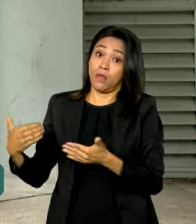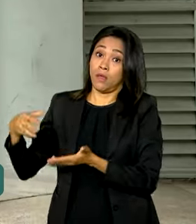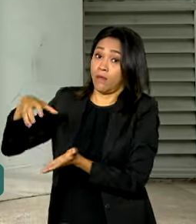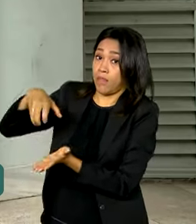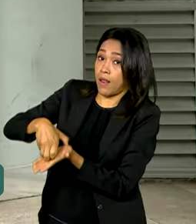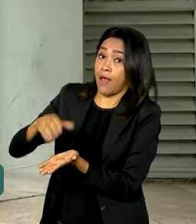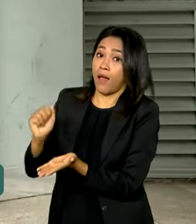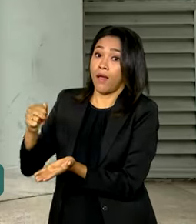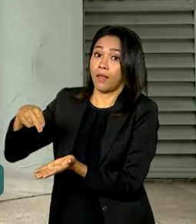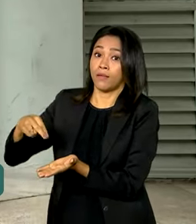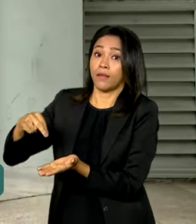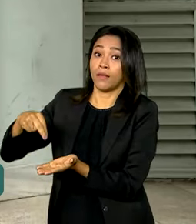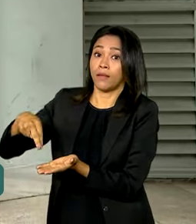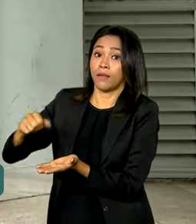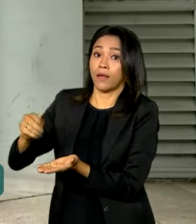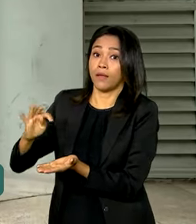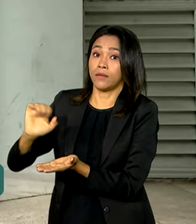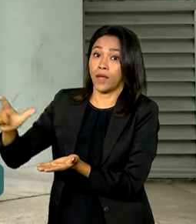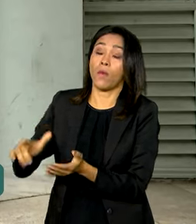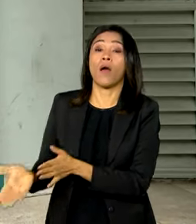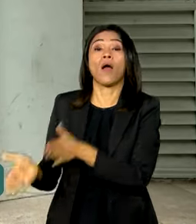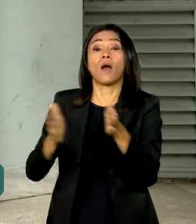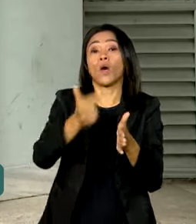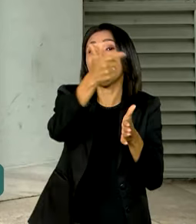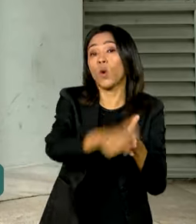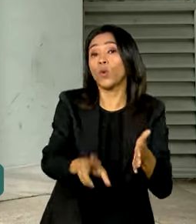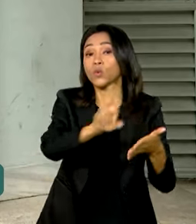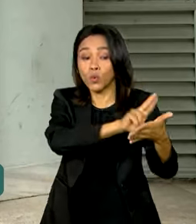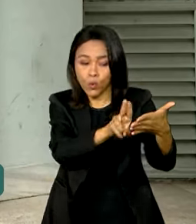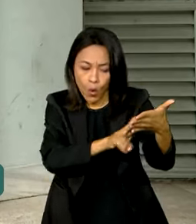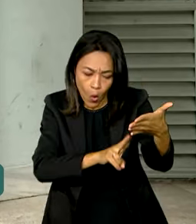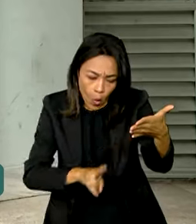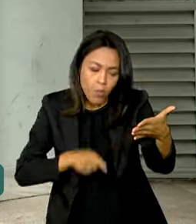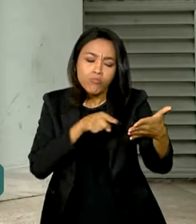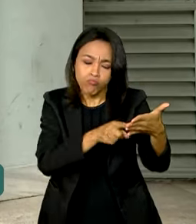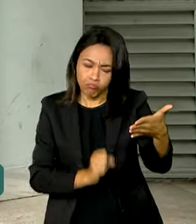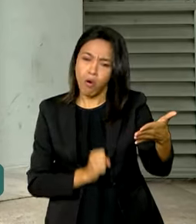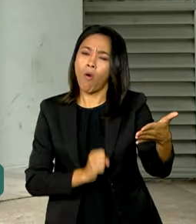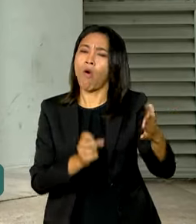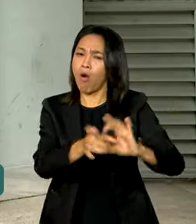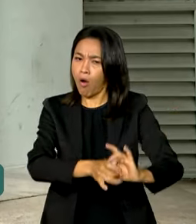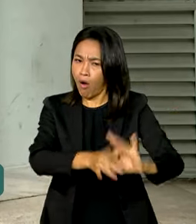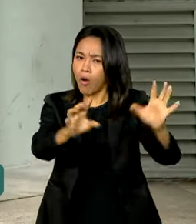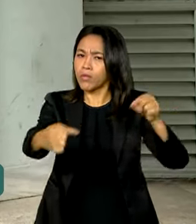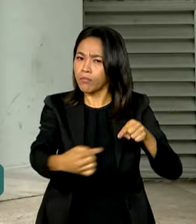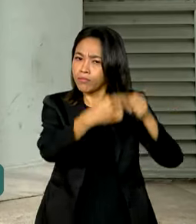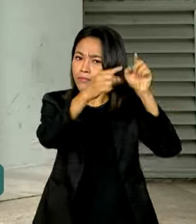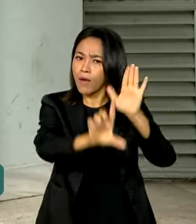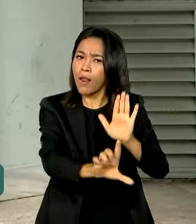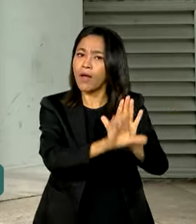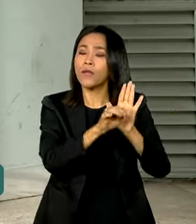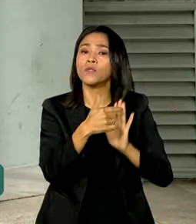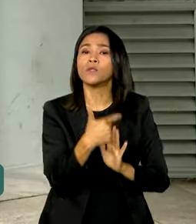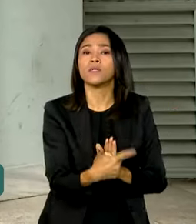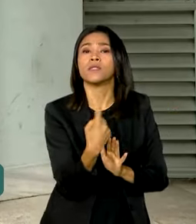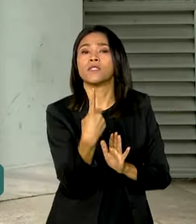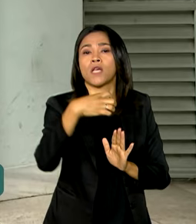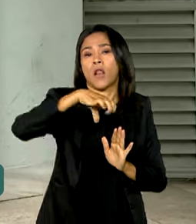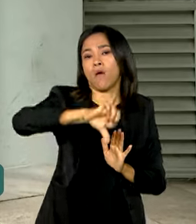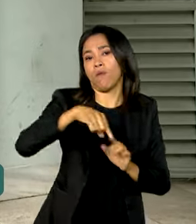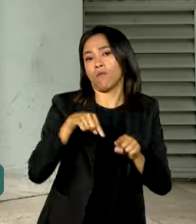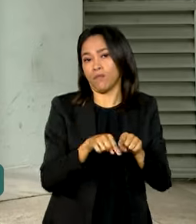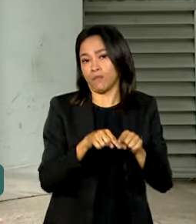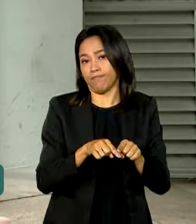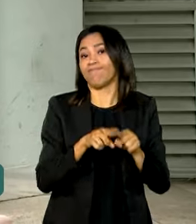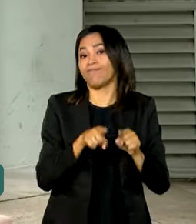autorizados pelo governo, a lista positiva de betes autorizadas, tem 219 betes que são autorizadas pelo governo federal.